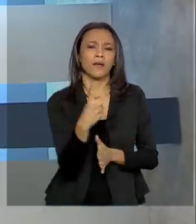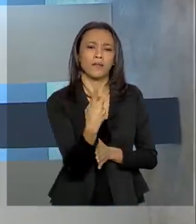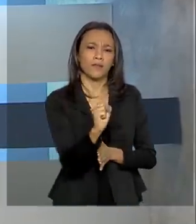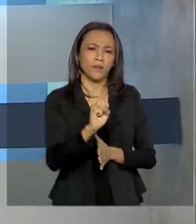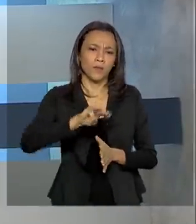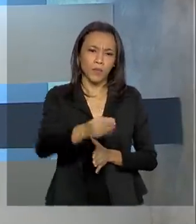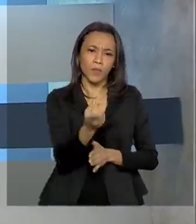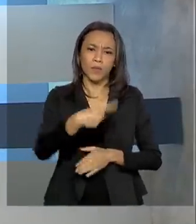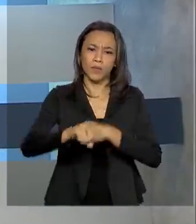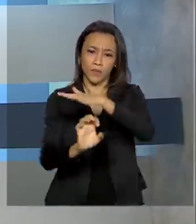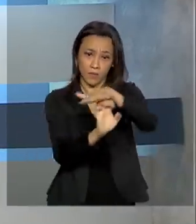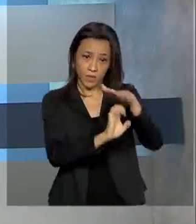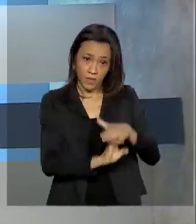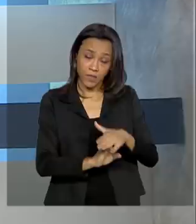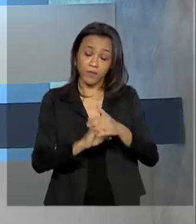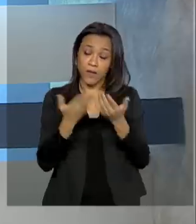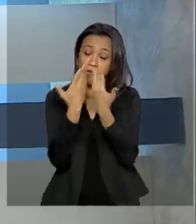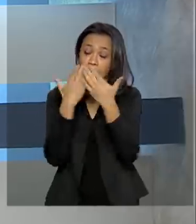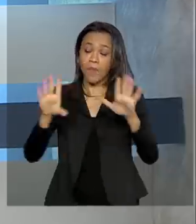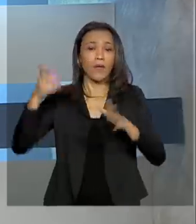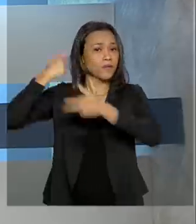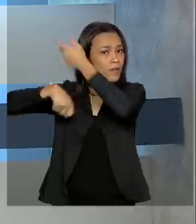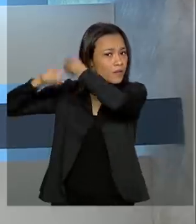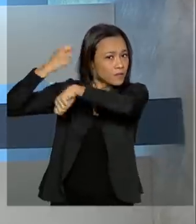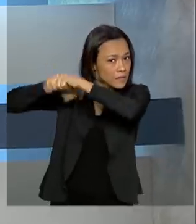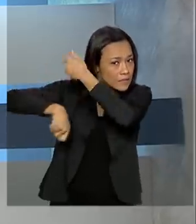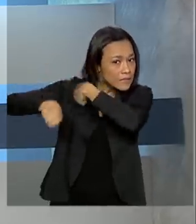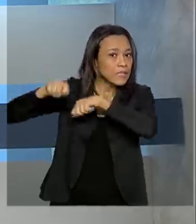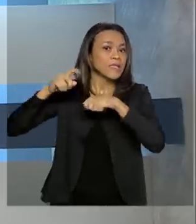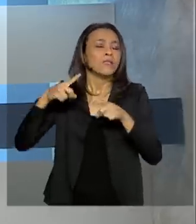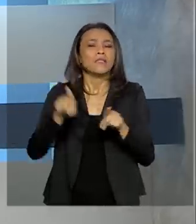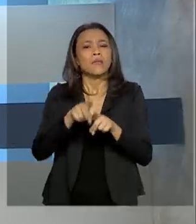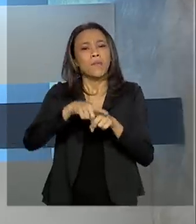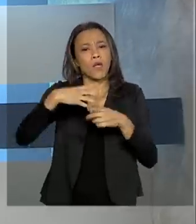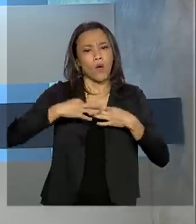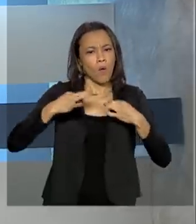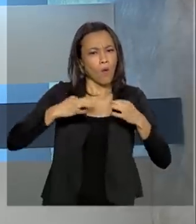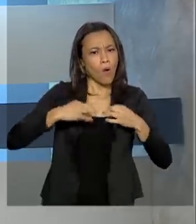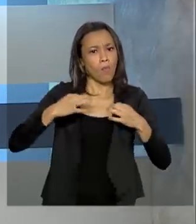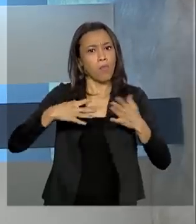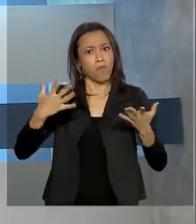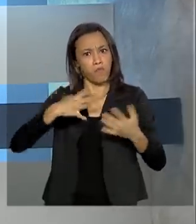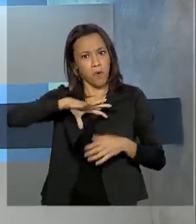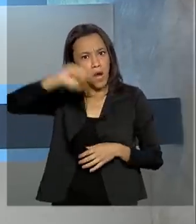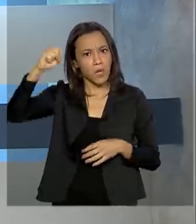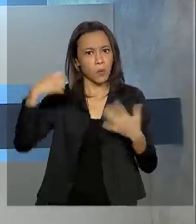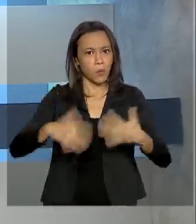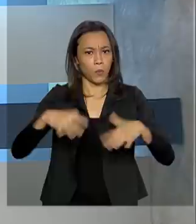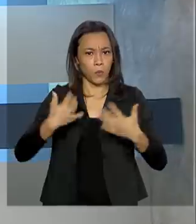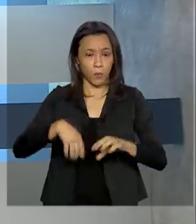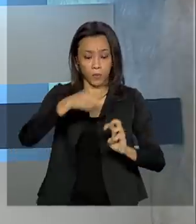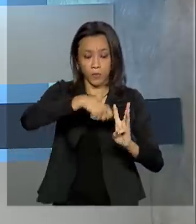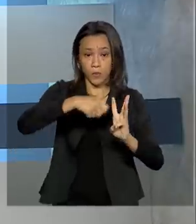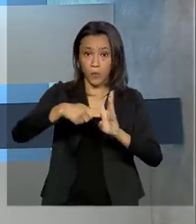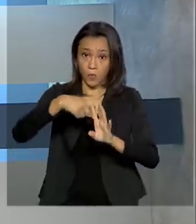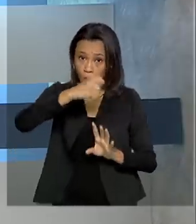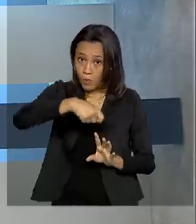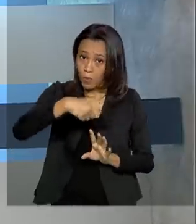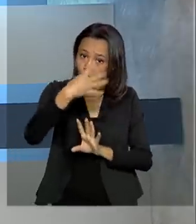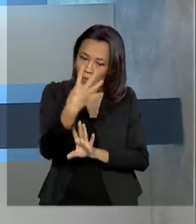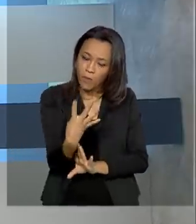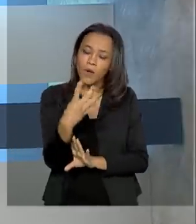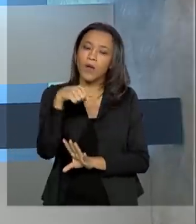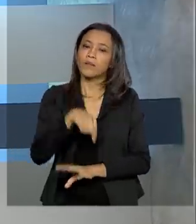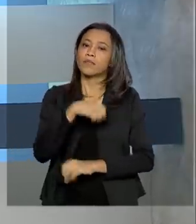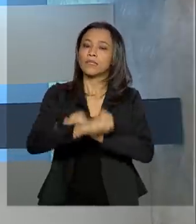Salões de beleza e lojas de roupas lideram o ranking de empreendimentos que foram abertos no país nos quatro primeiros meses do ano. A